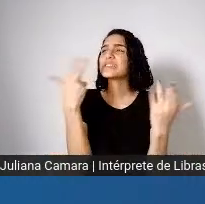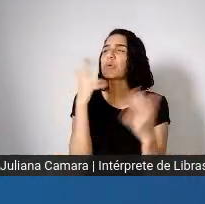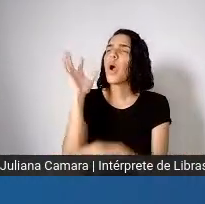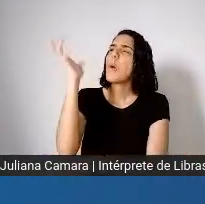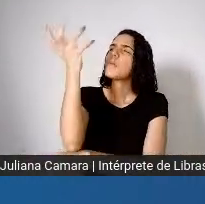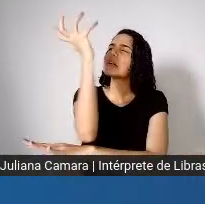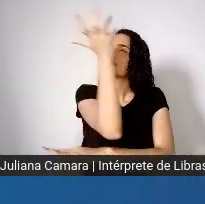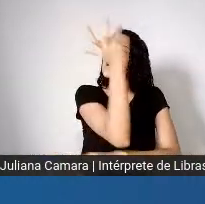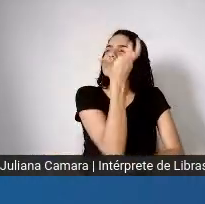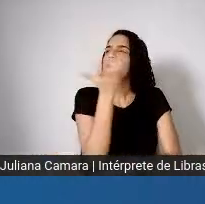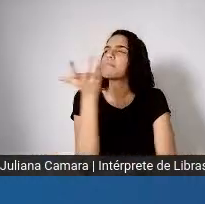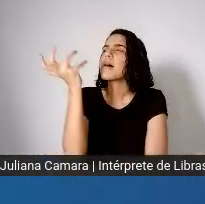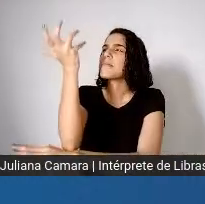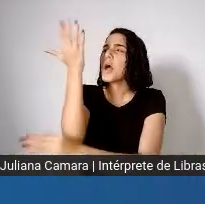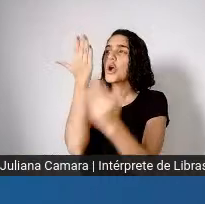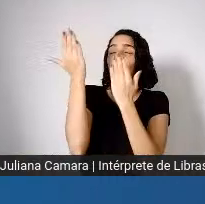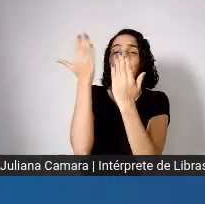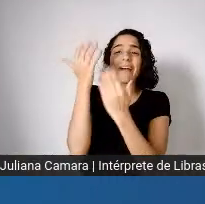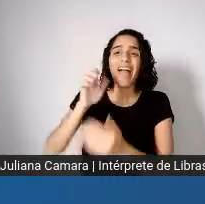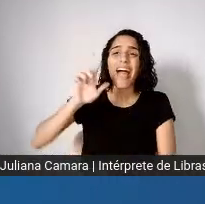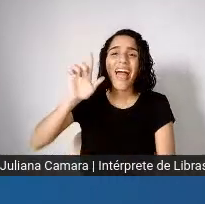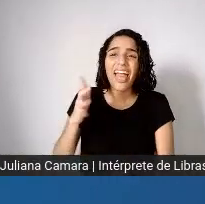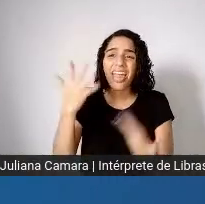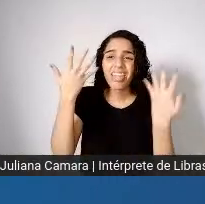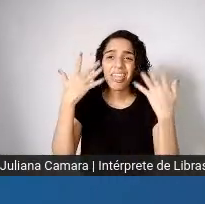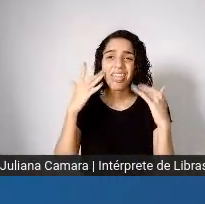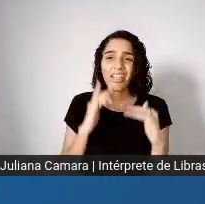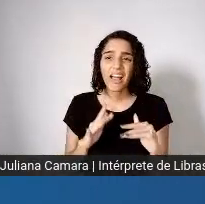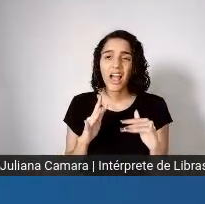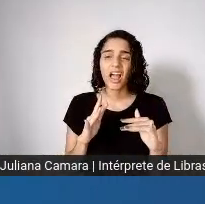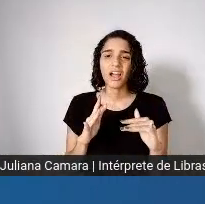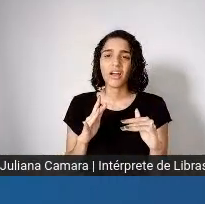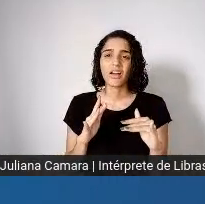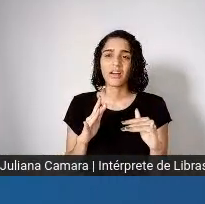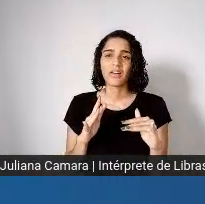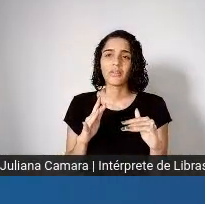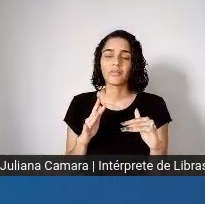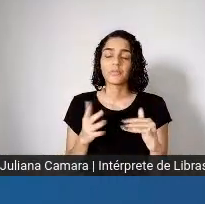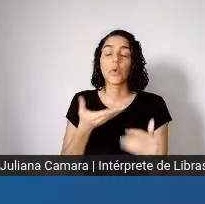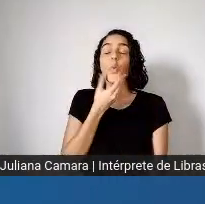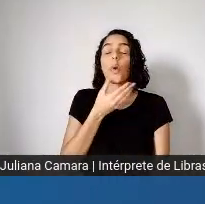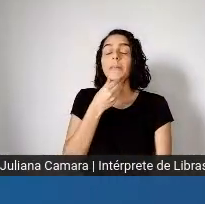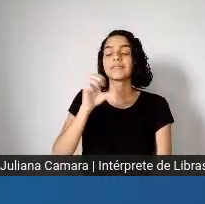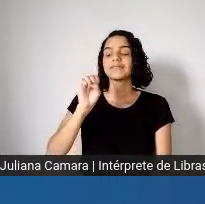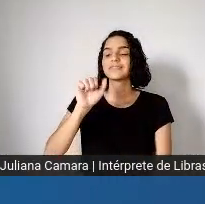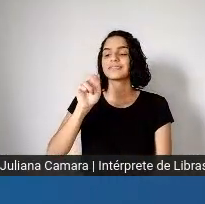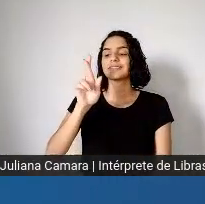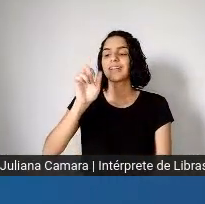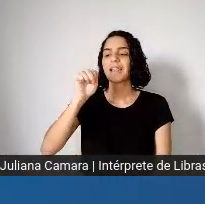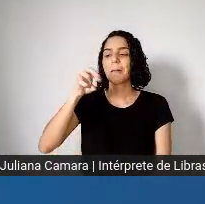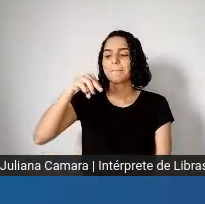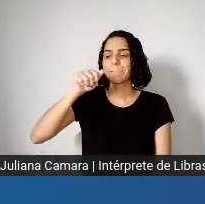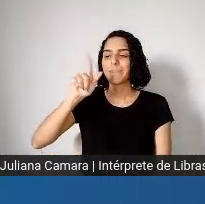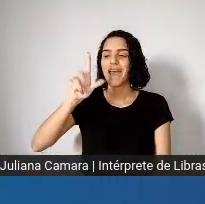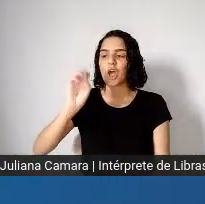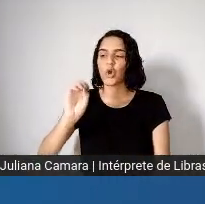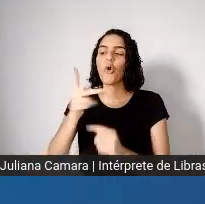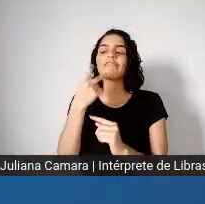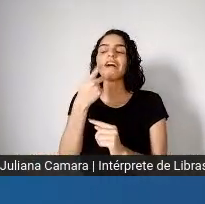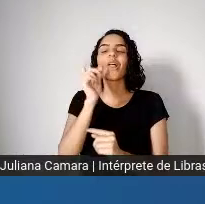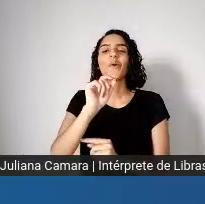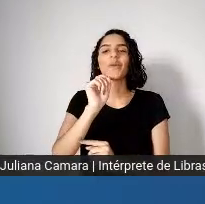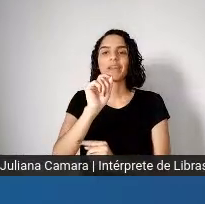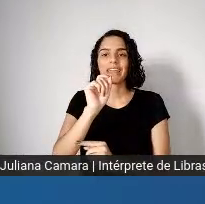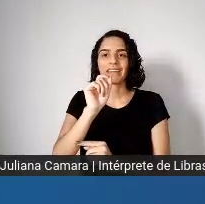Um dos livros mais bonitos do Saramago, Levantado do Chão, começa com a seguinte frase, o que mais há na